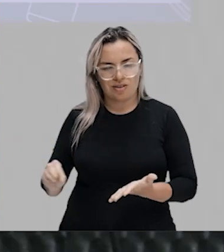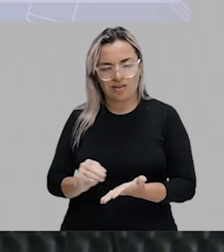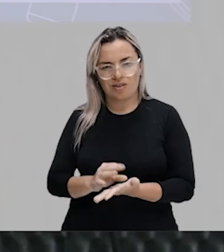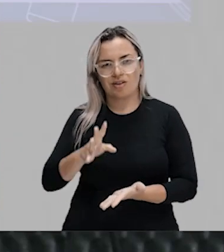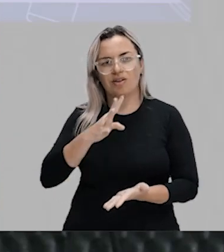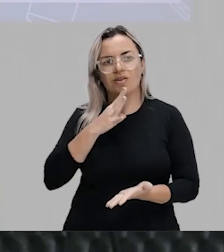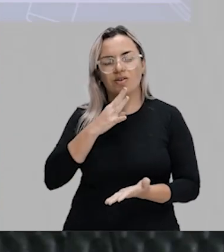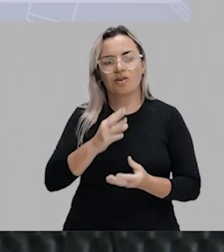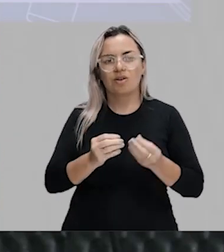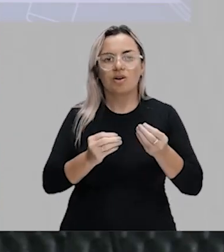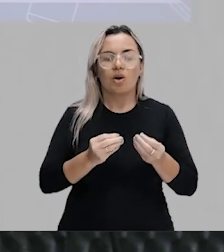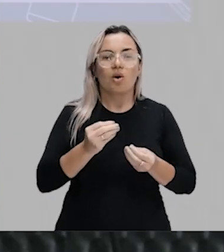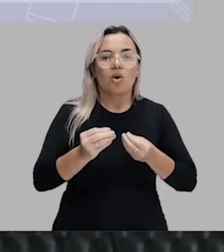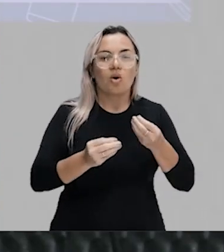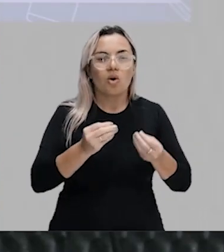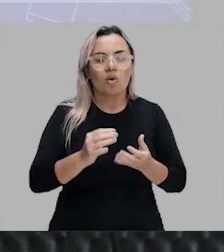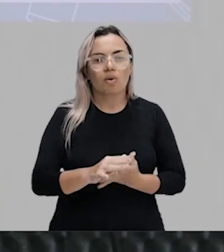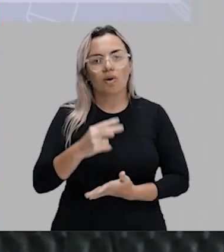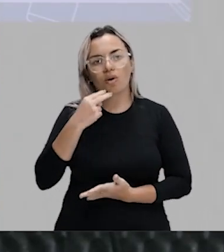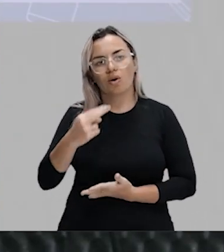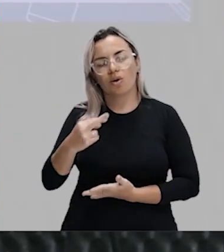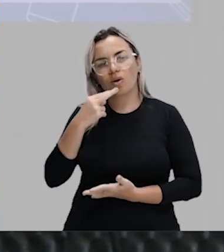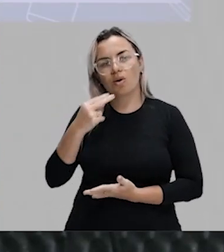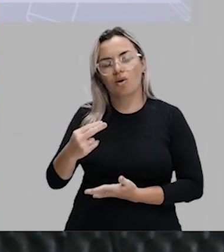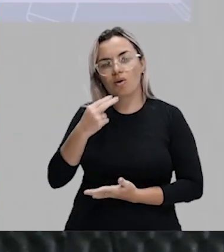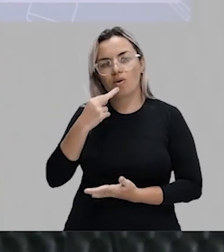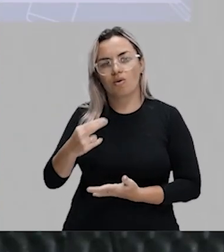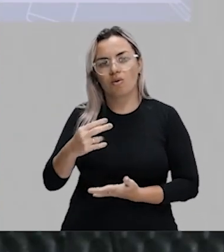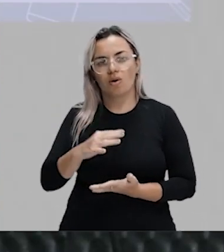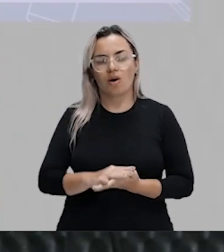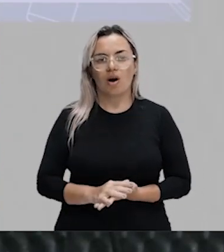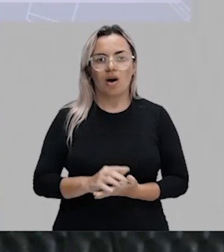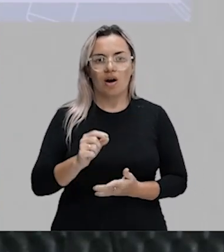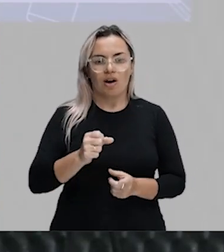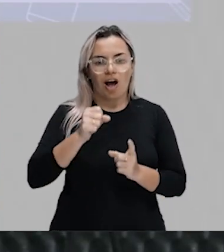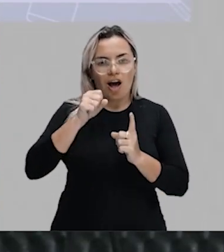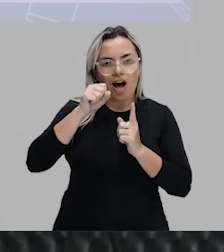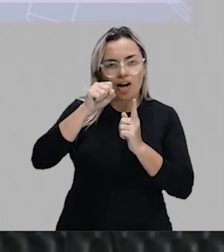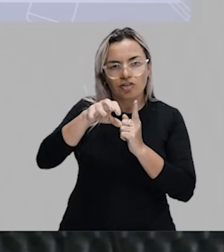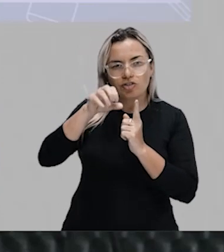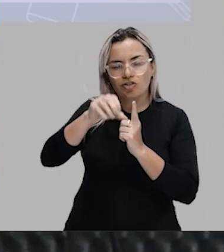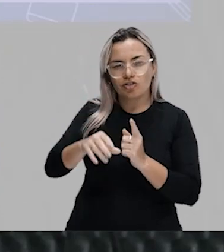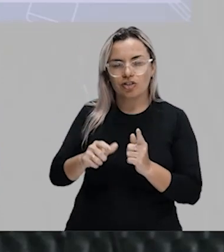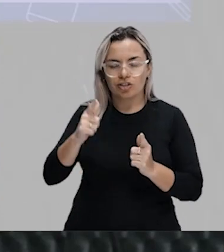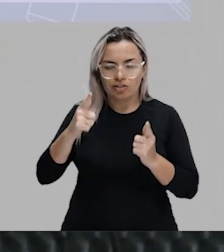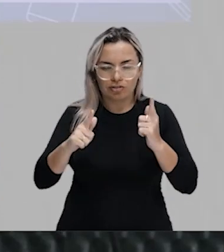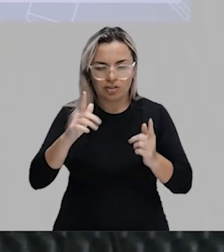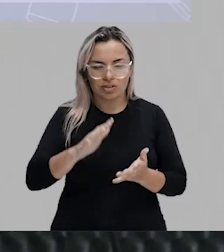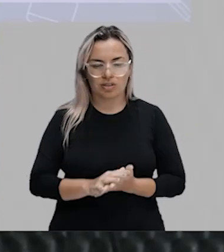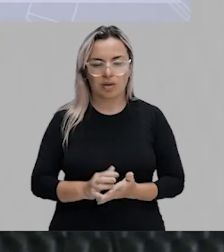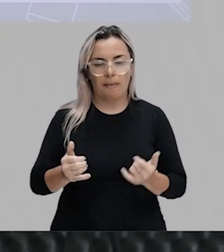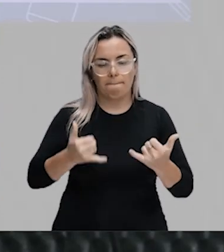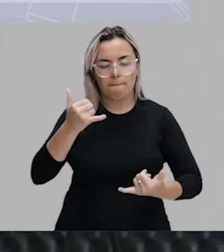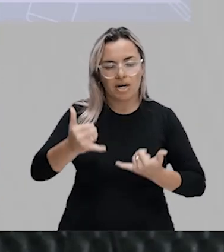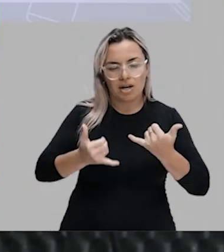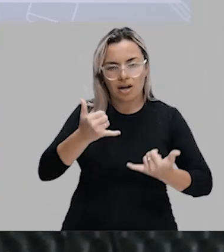como se fala algumas gírias que vocês usam. exemplo, trollar. Trollar para nós é uma gíria. Ah, eu vou trollar fulano.